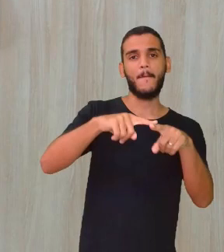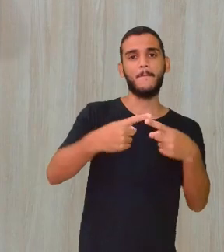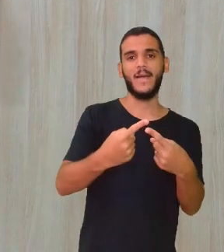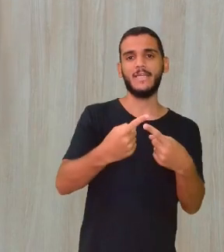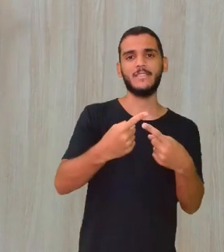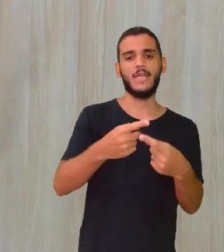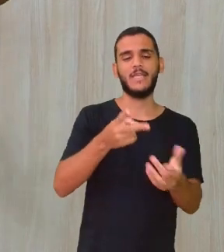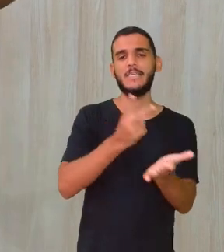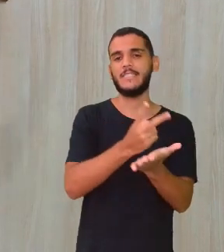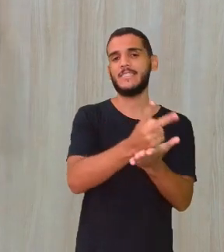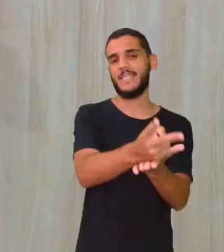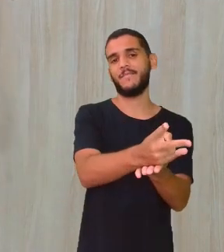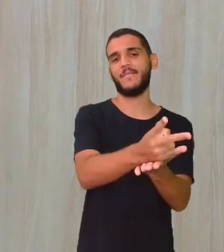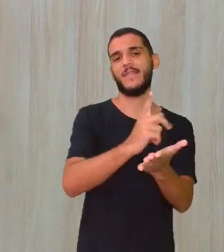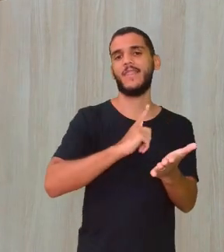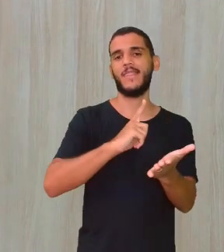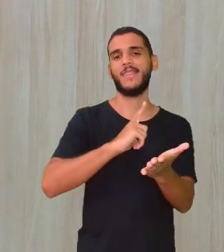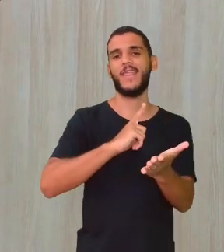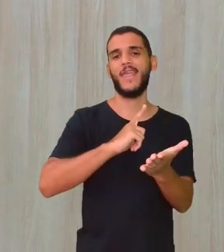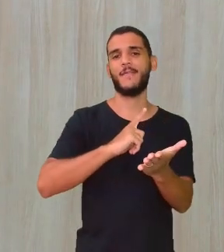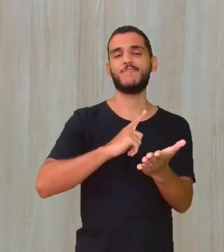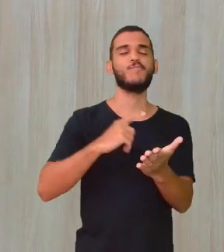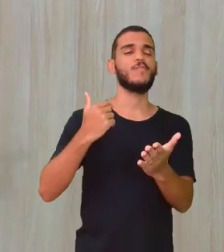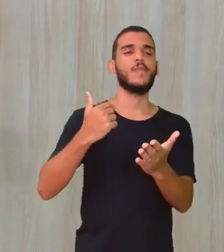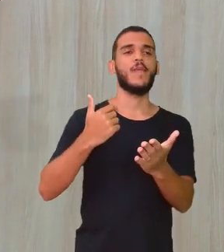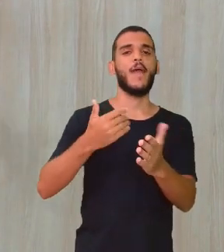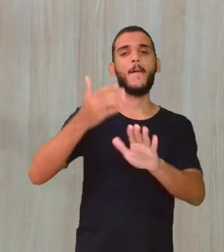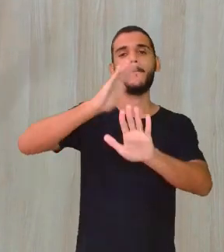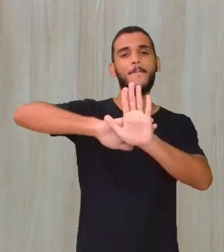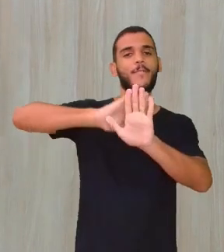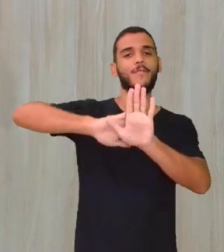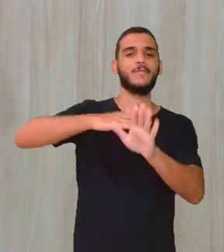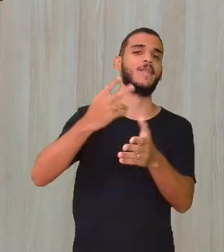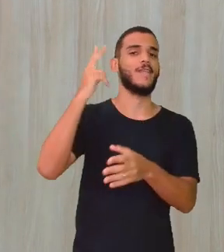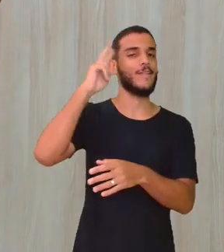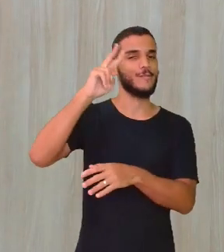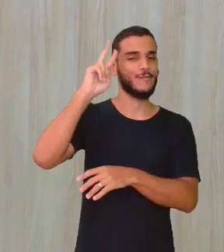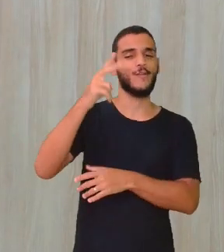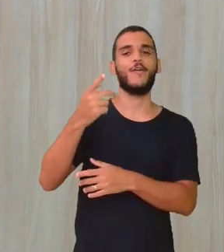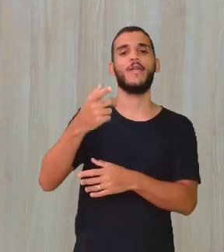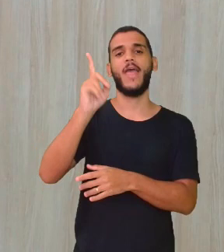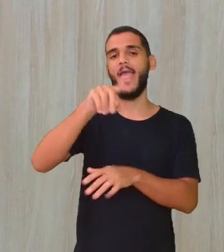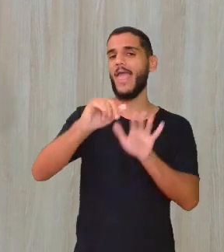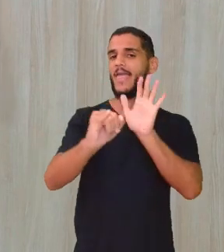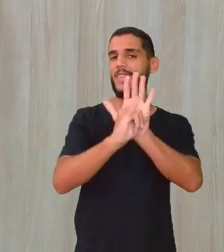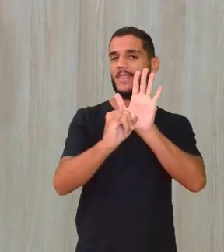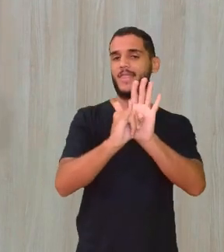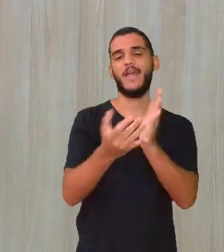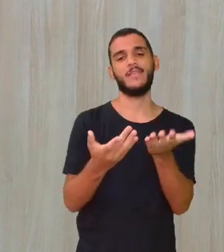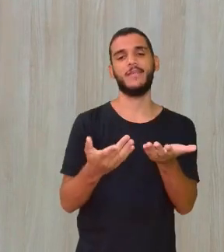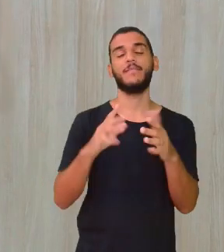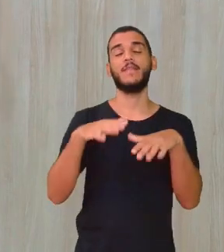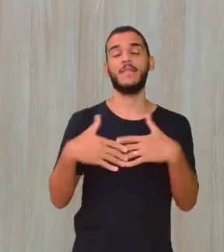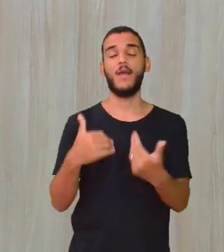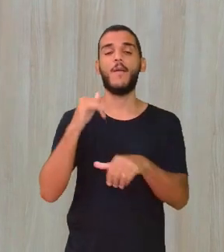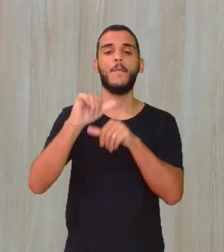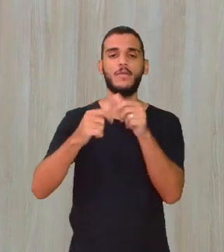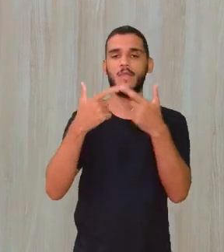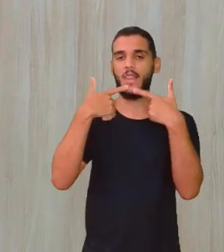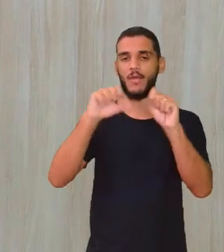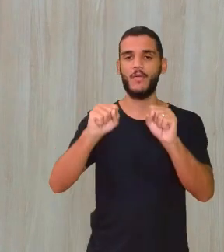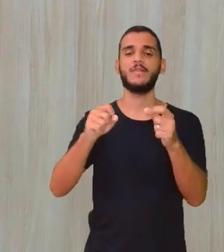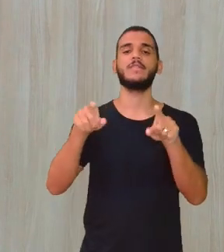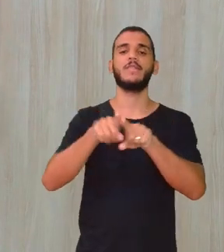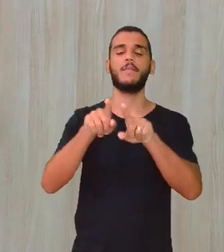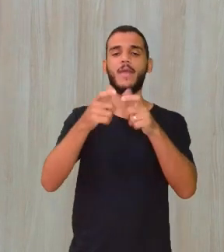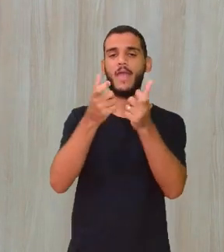né? É de onde você vem. É como você se construiu. Faz parte da sua identidade. Nossa variação linguística, nossa gramática